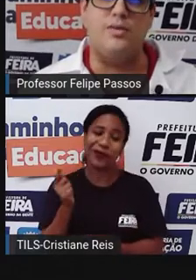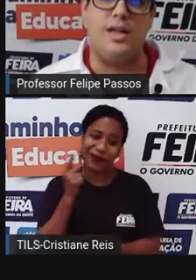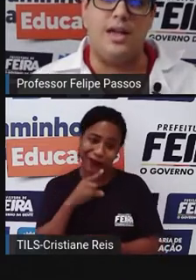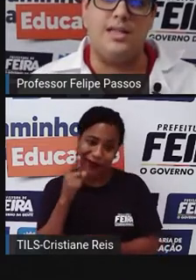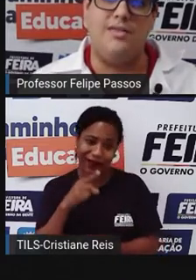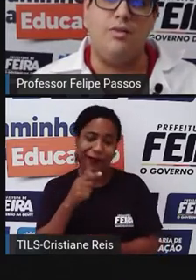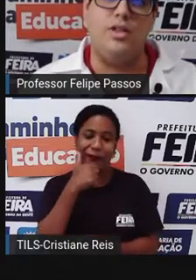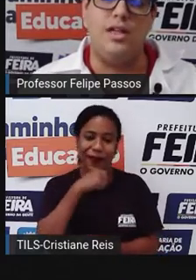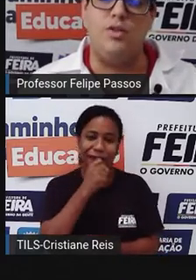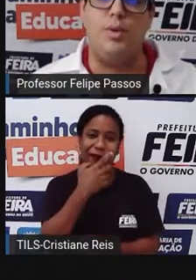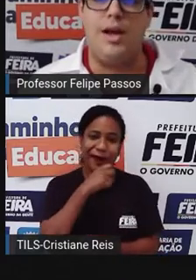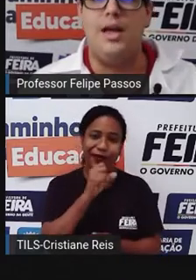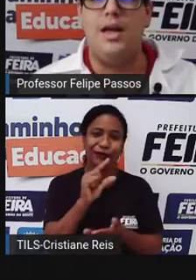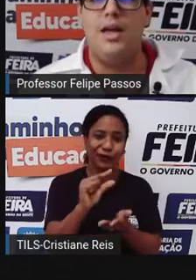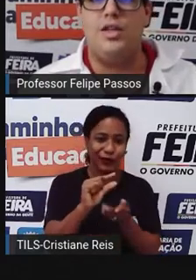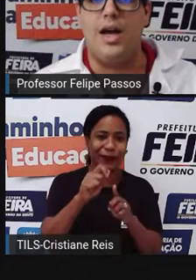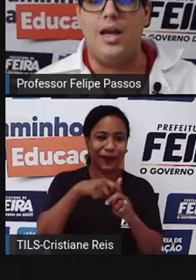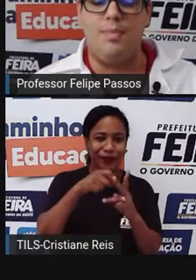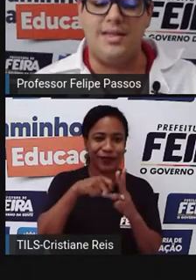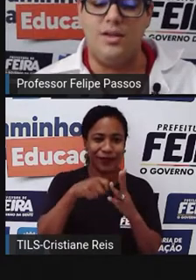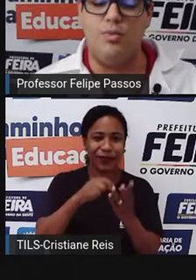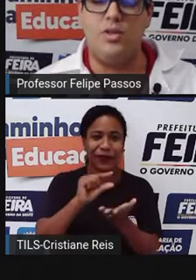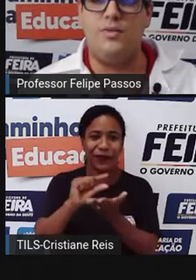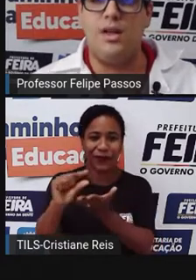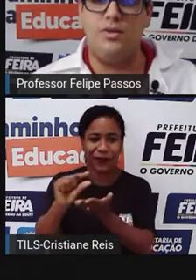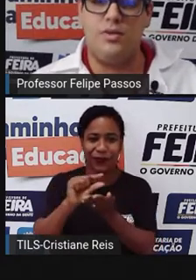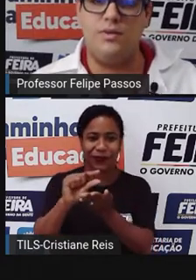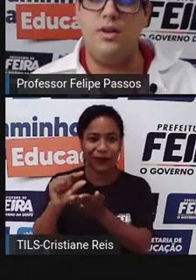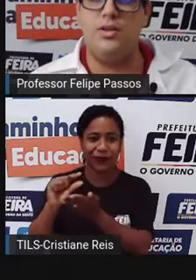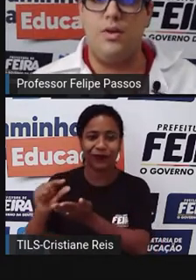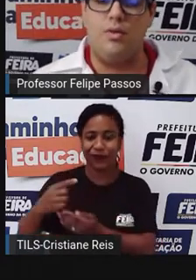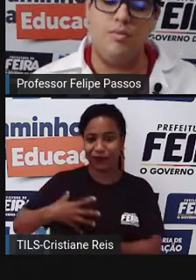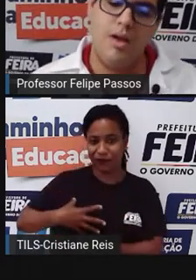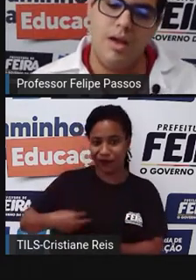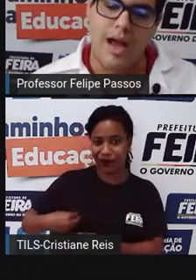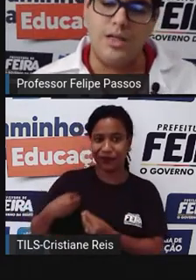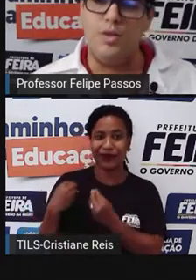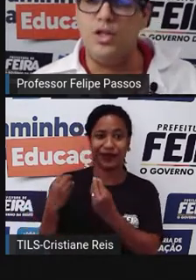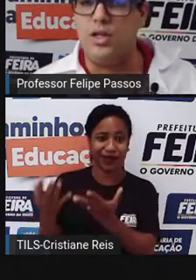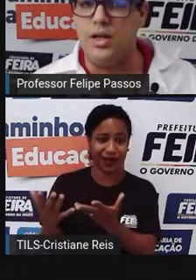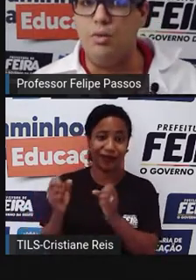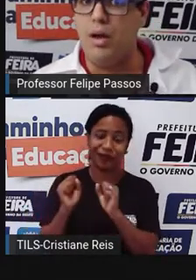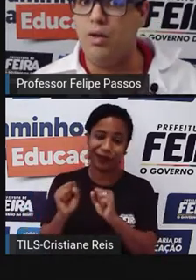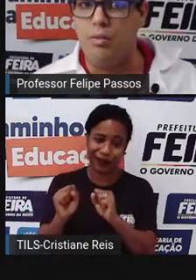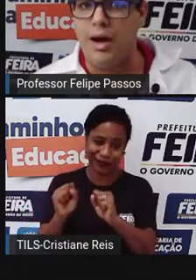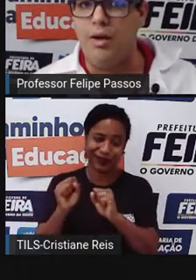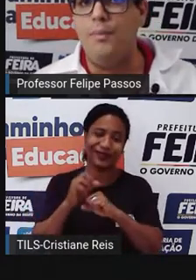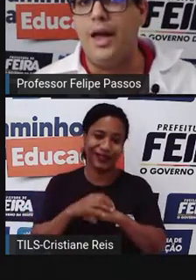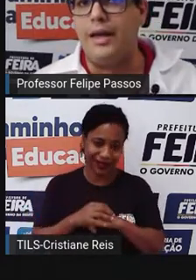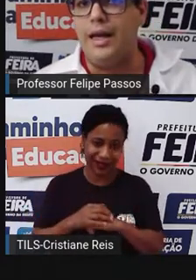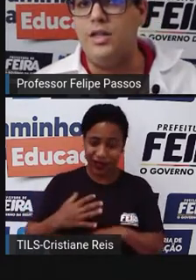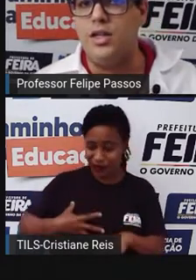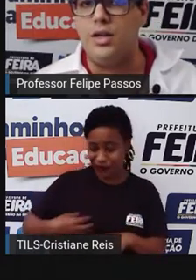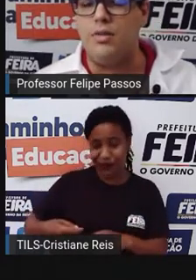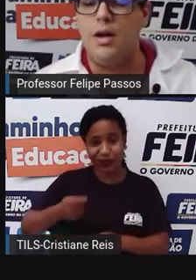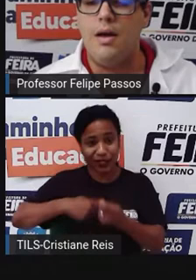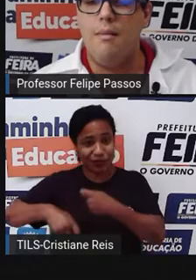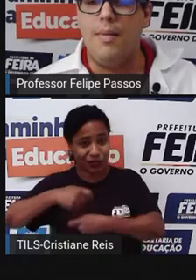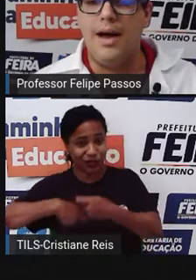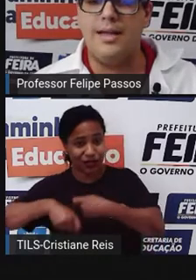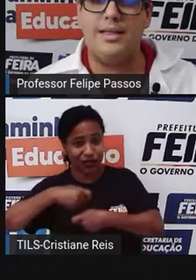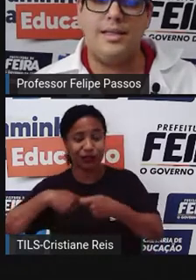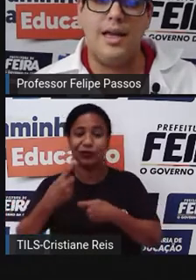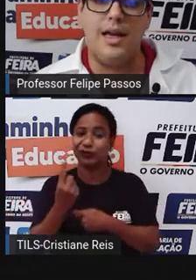né? Os pais conseguem reservar um dinheirinho pra já ir passando pros filhos e os filhos vão administrando bem ou mal aquele dinheiro.